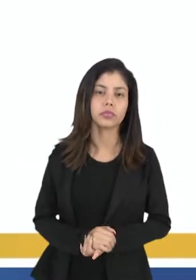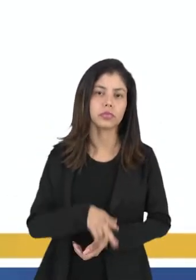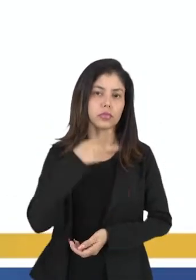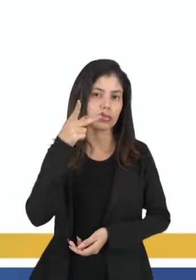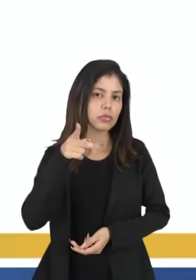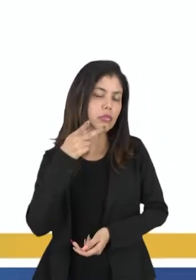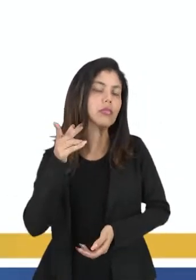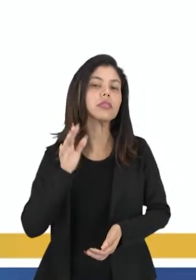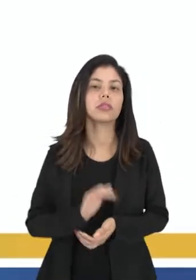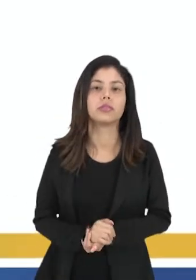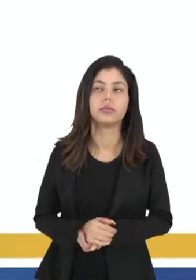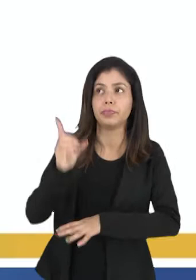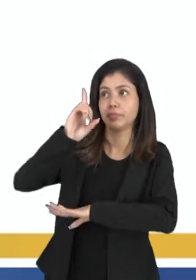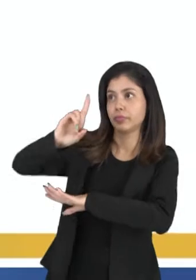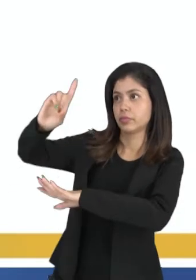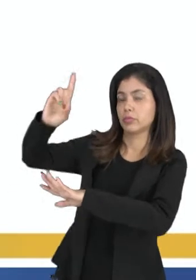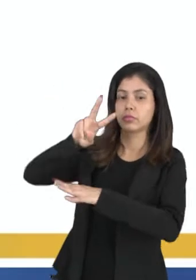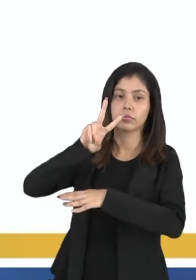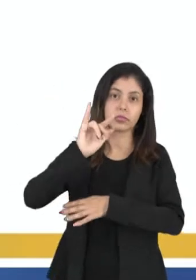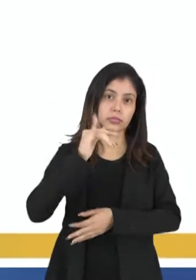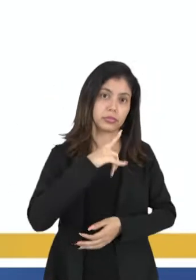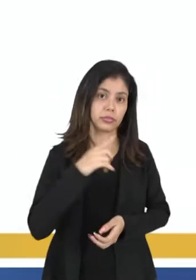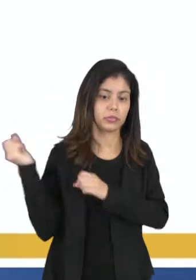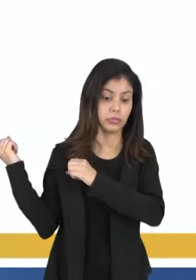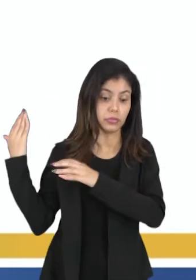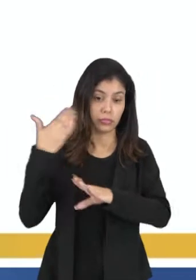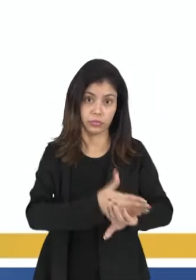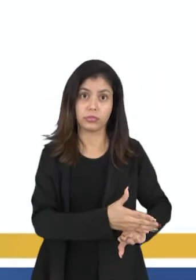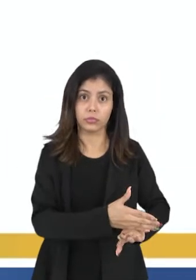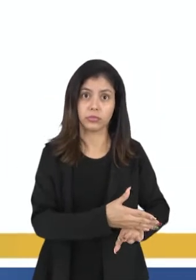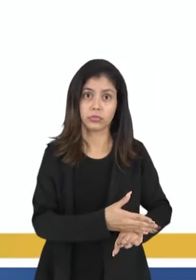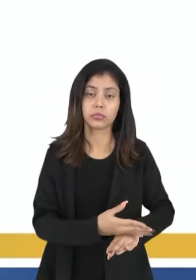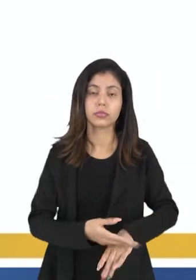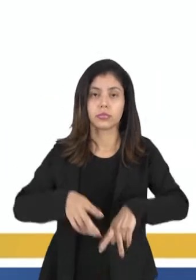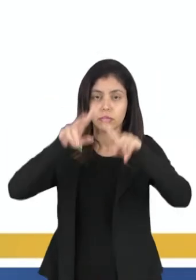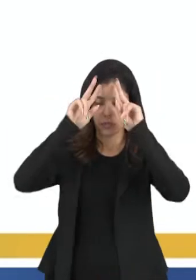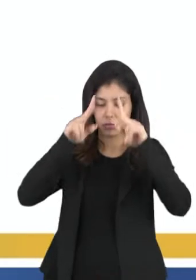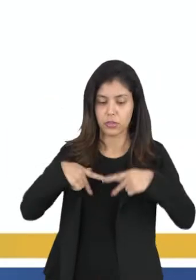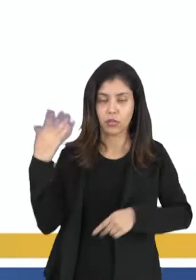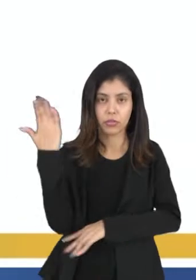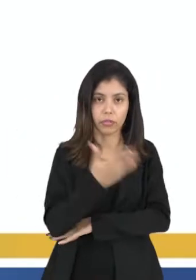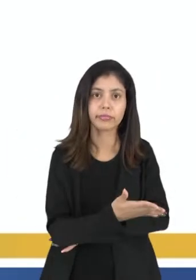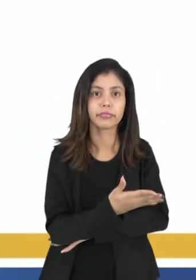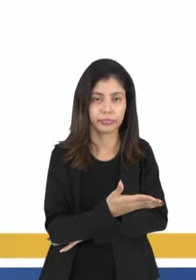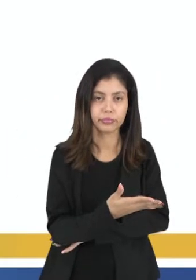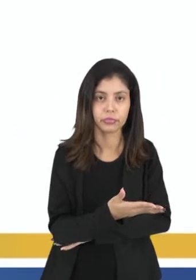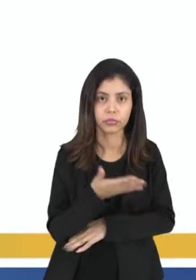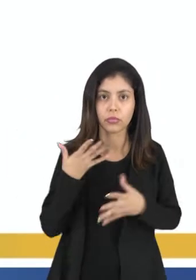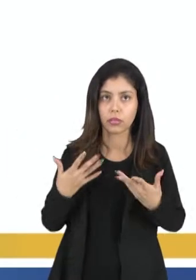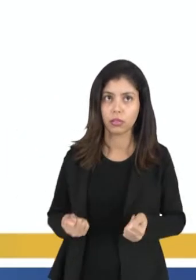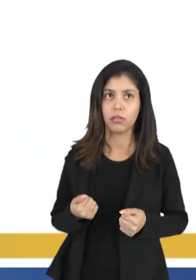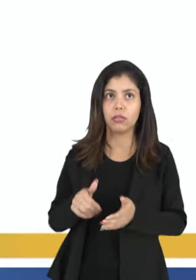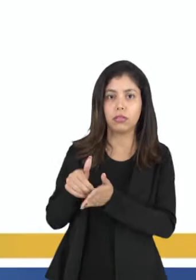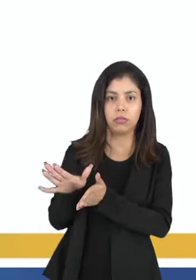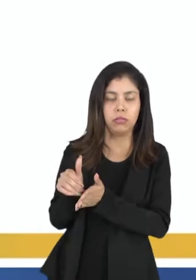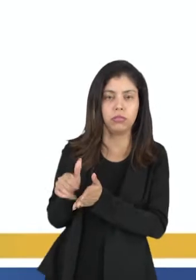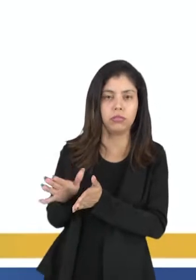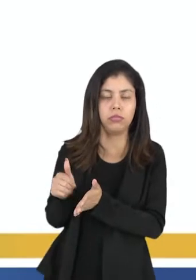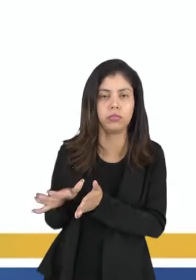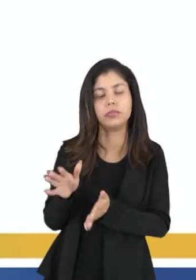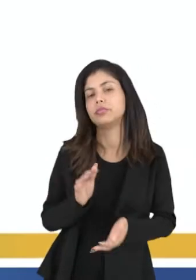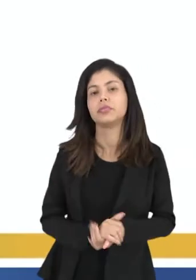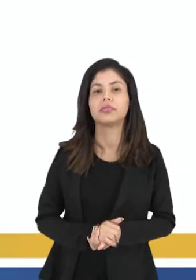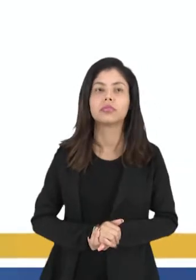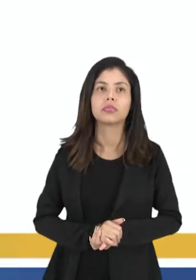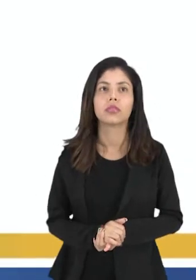que o ser divino não vai interferir diretamente com as decisões humanas, né? Então, a gente já descarta essa